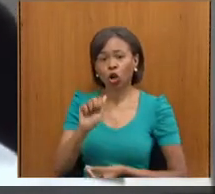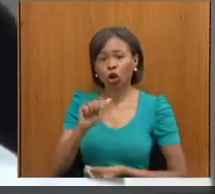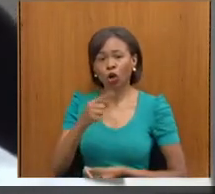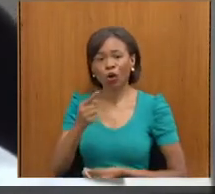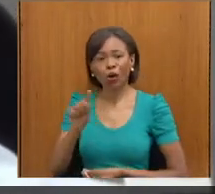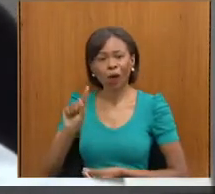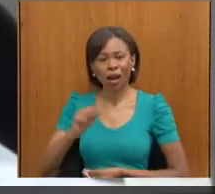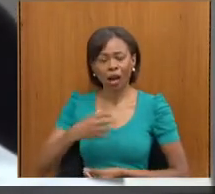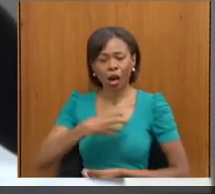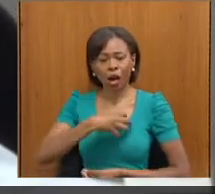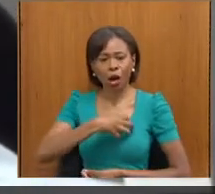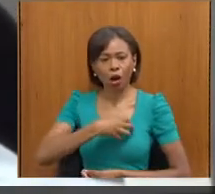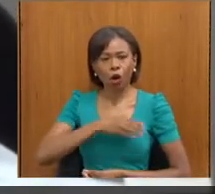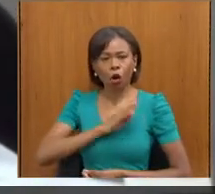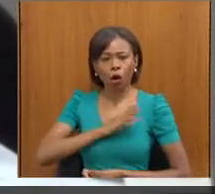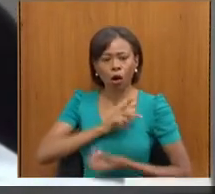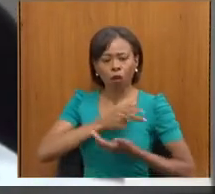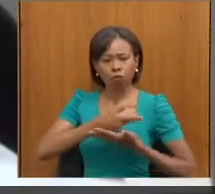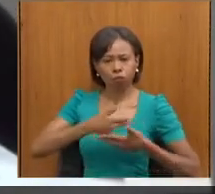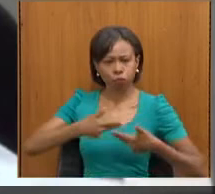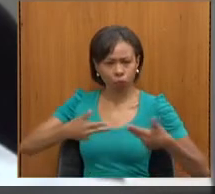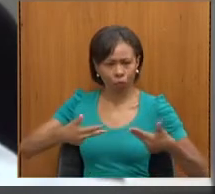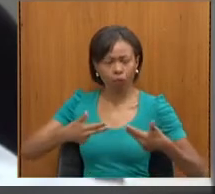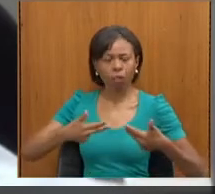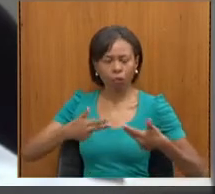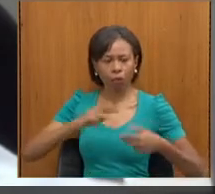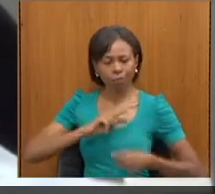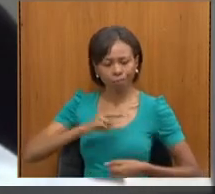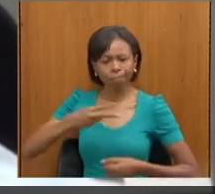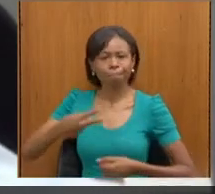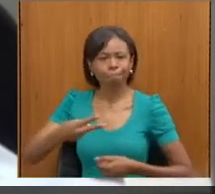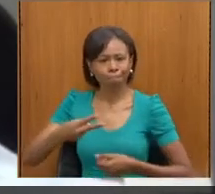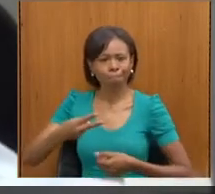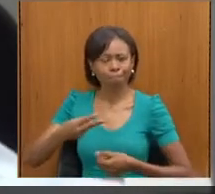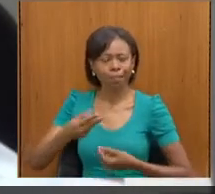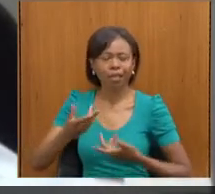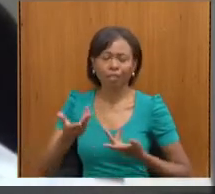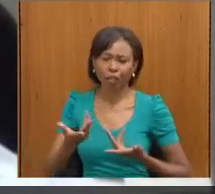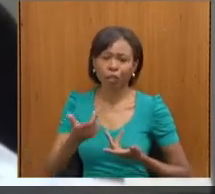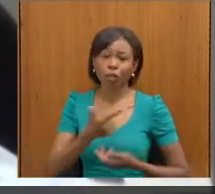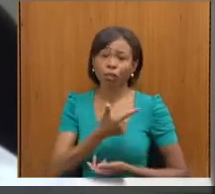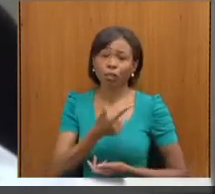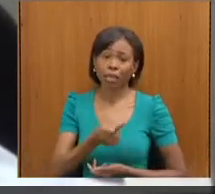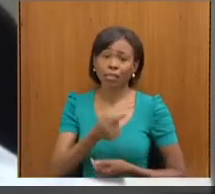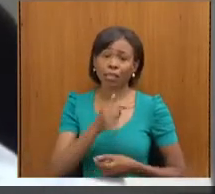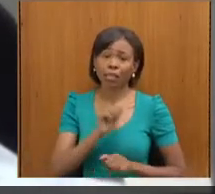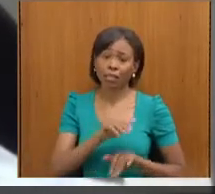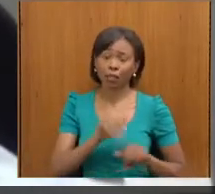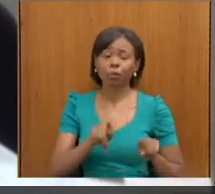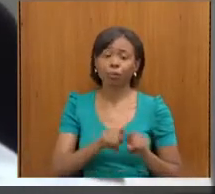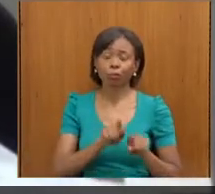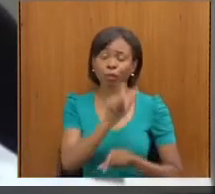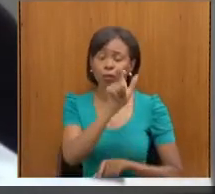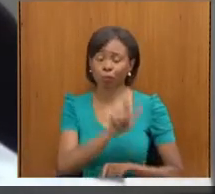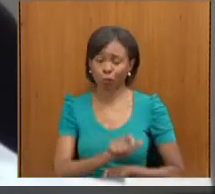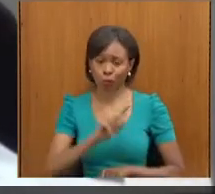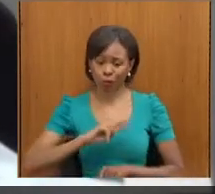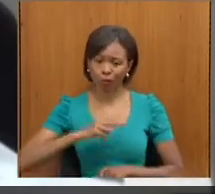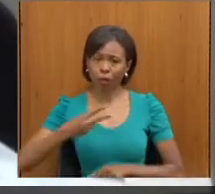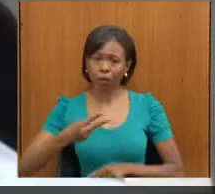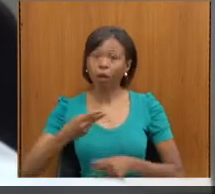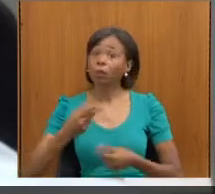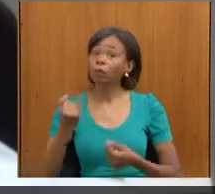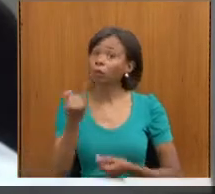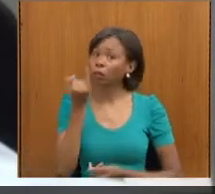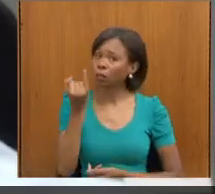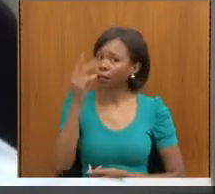o dia nacional do doador de órgãos. aqui no caso especificamente é muito importante a gente lembrar do deficiente visual, né,